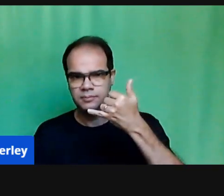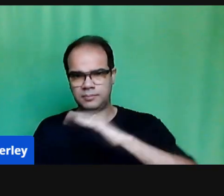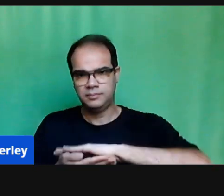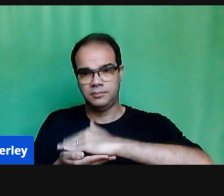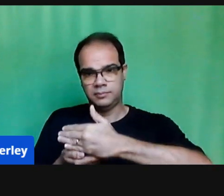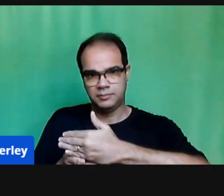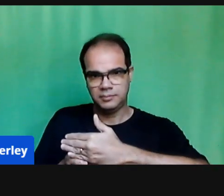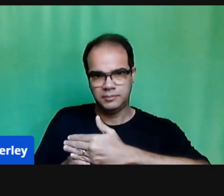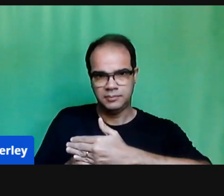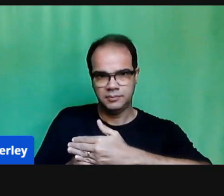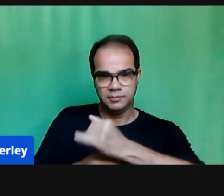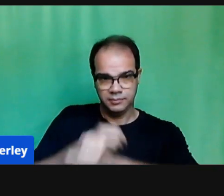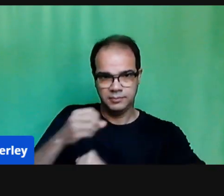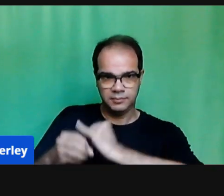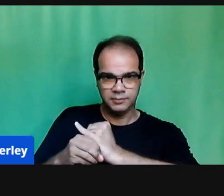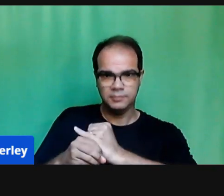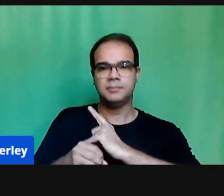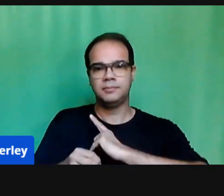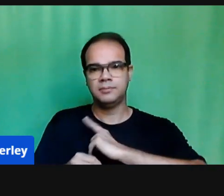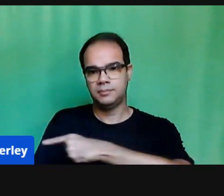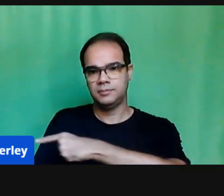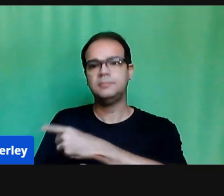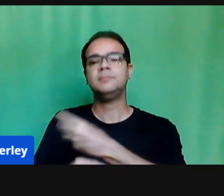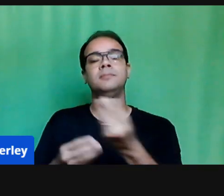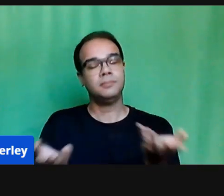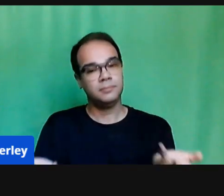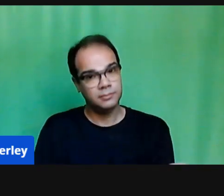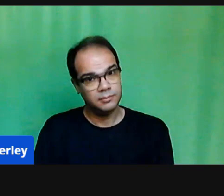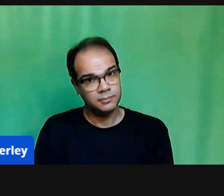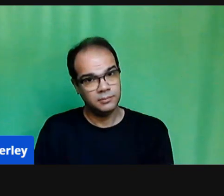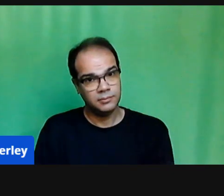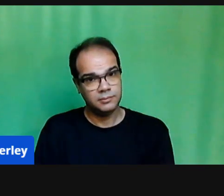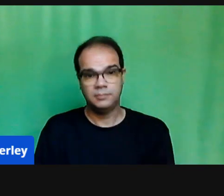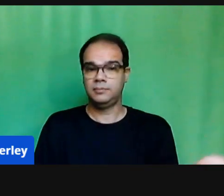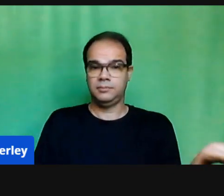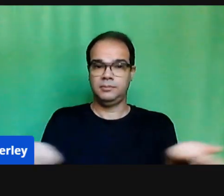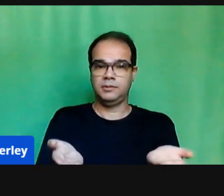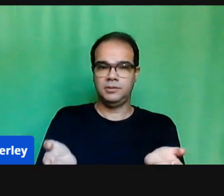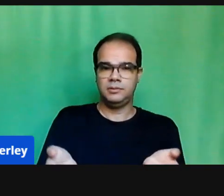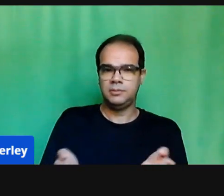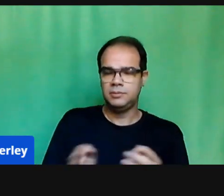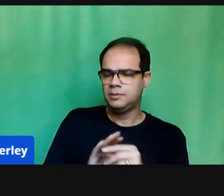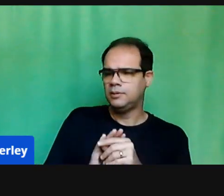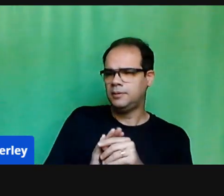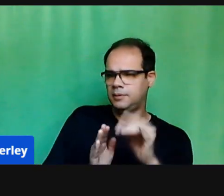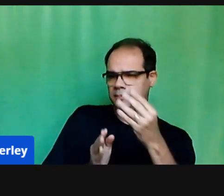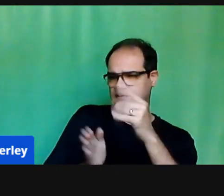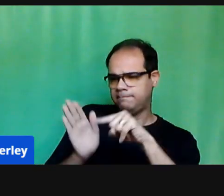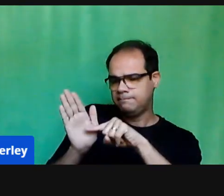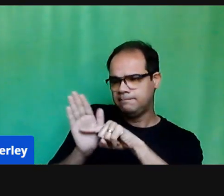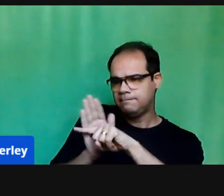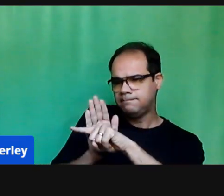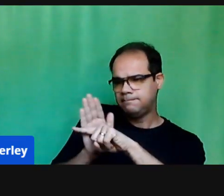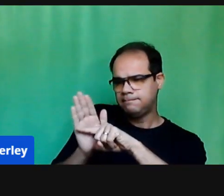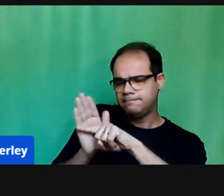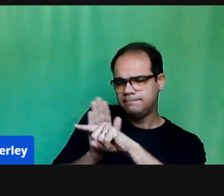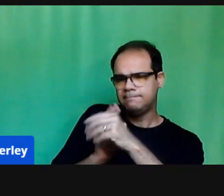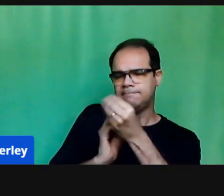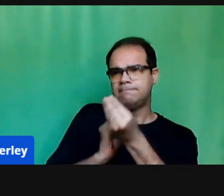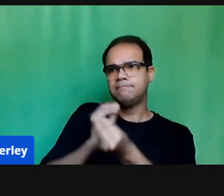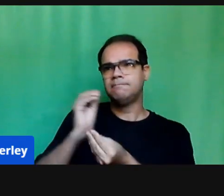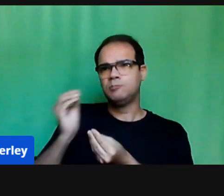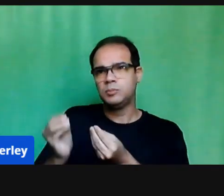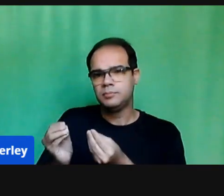Então, a nossa avaliação diagnóstica, ela não foi só uma avaliação diagnóstica em